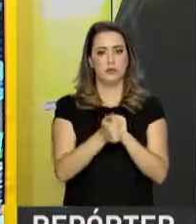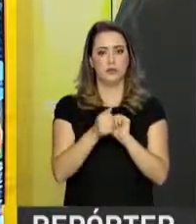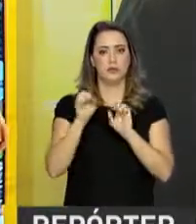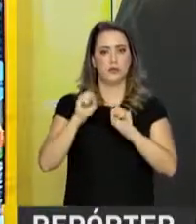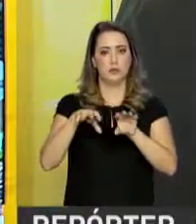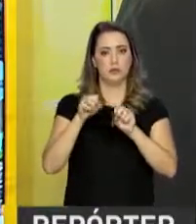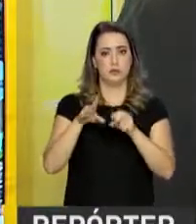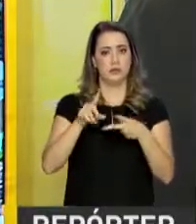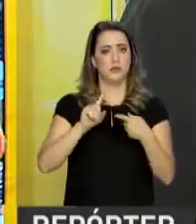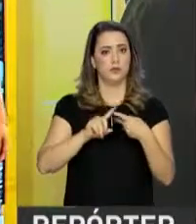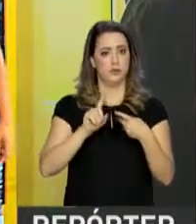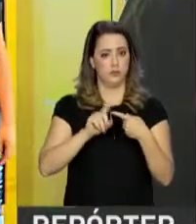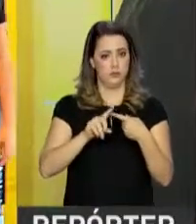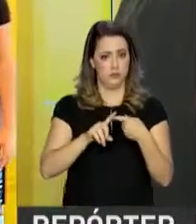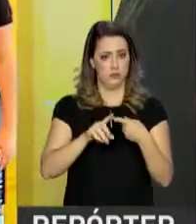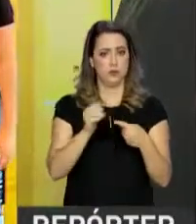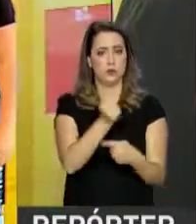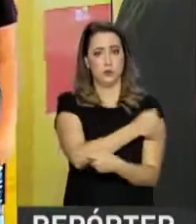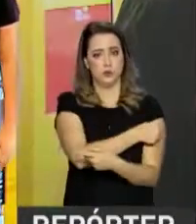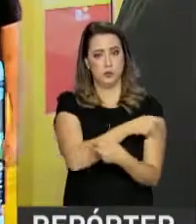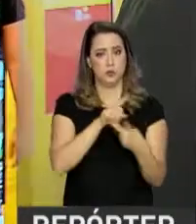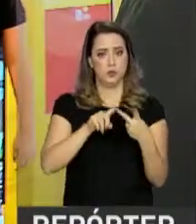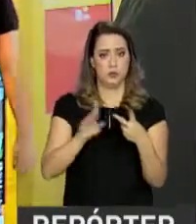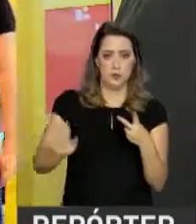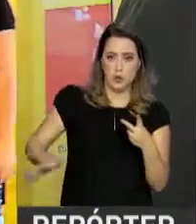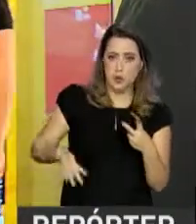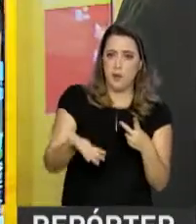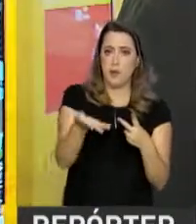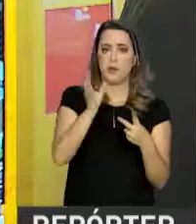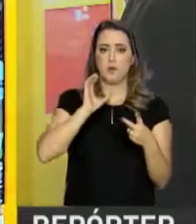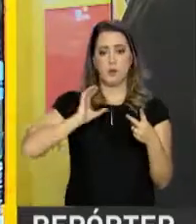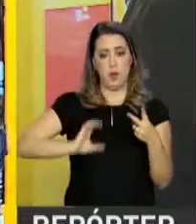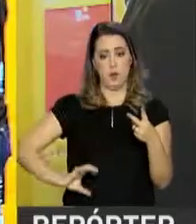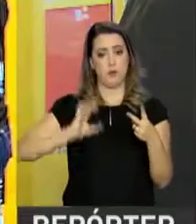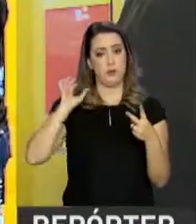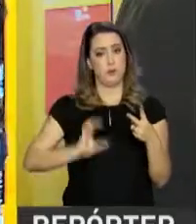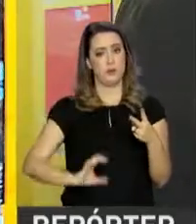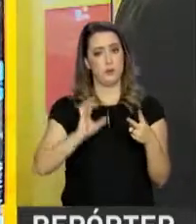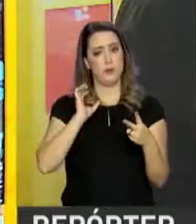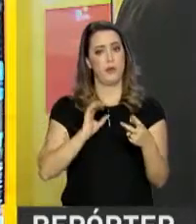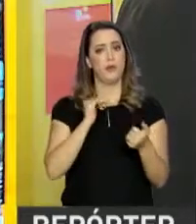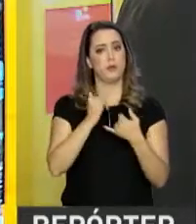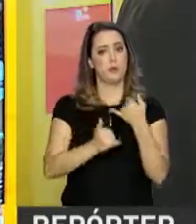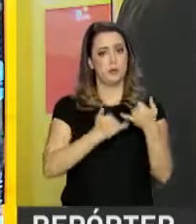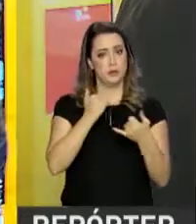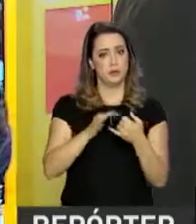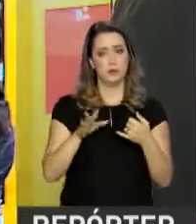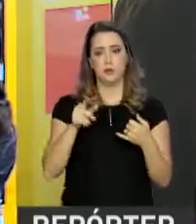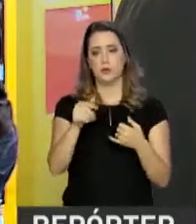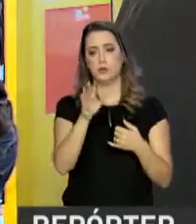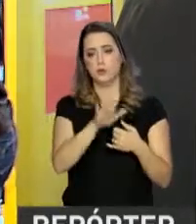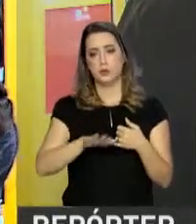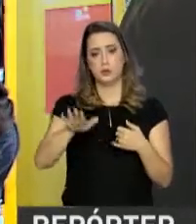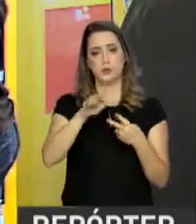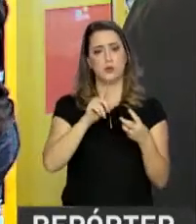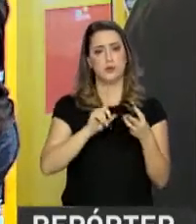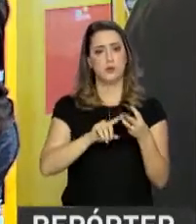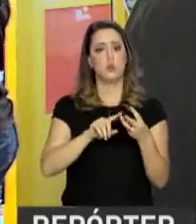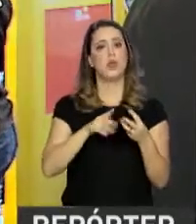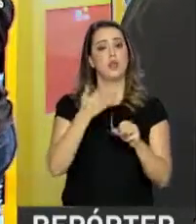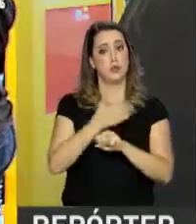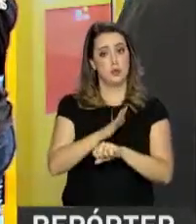educacional, para estudantes, a de promoção de cidadania e lazer, voltada para o público em geral, e a de alto